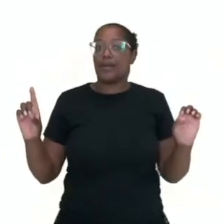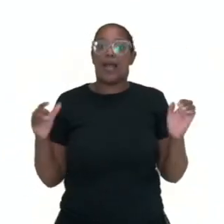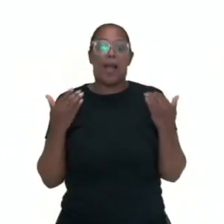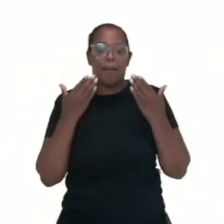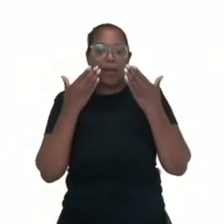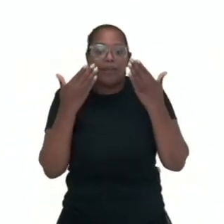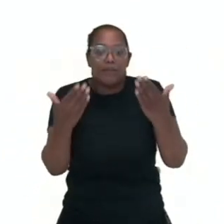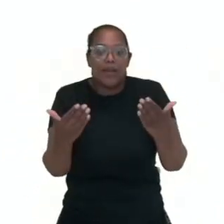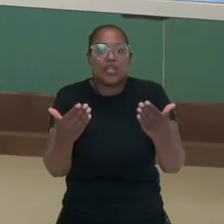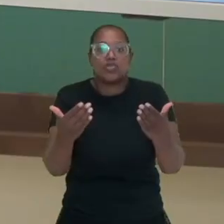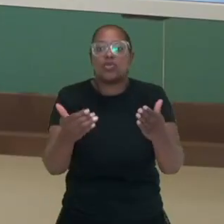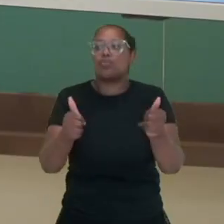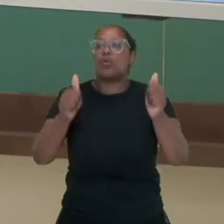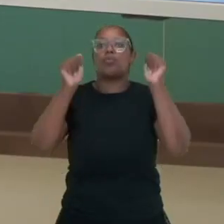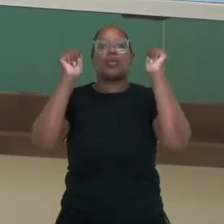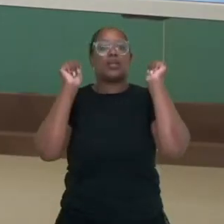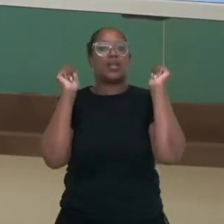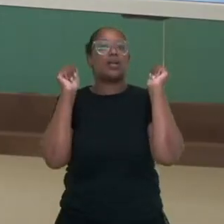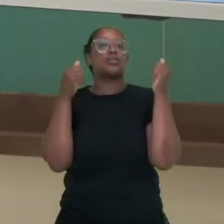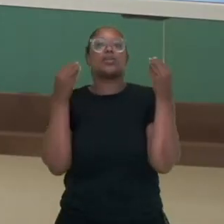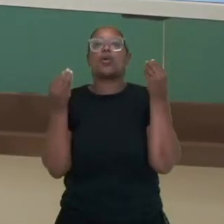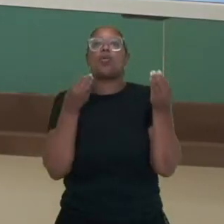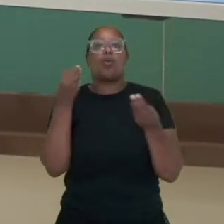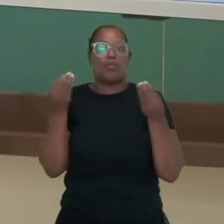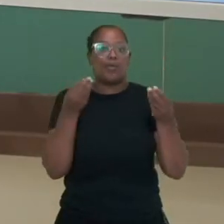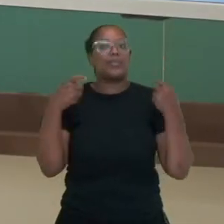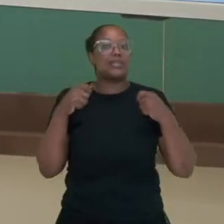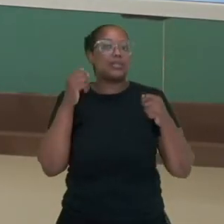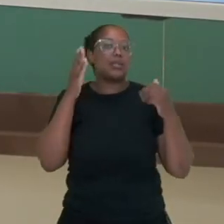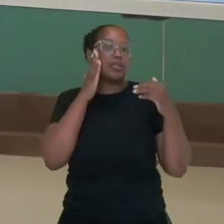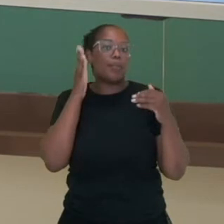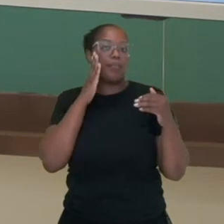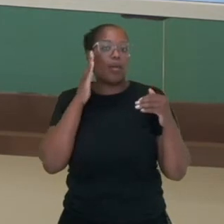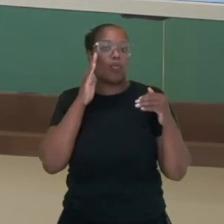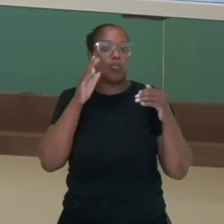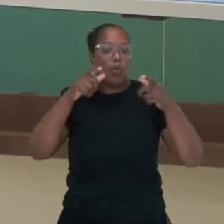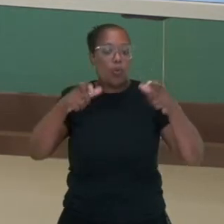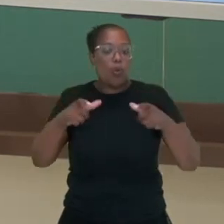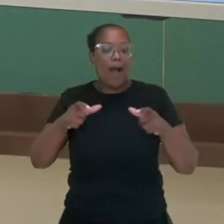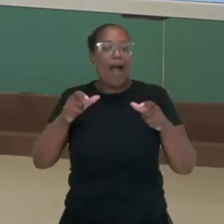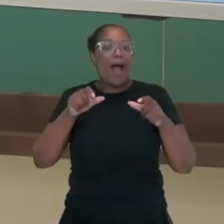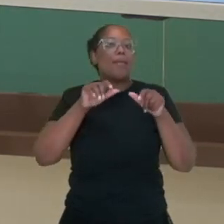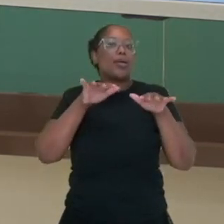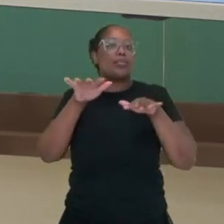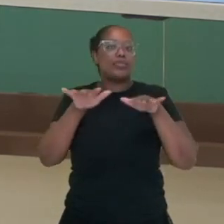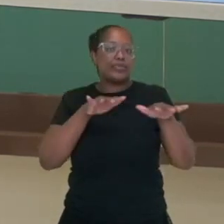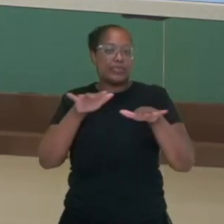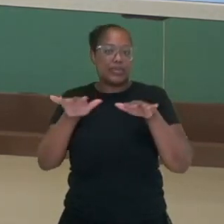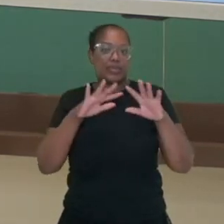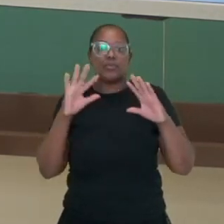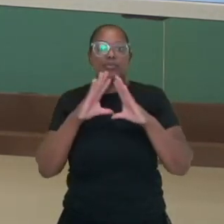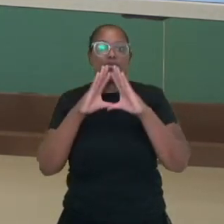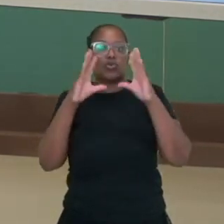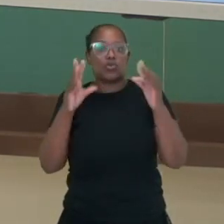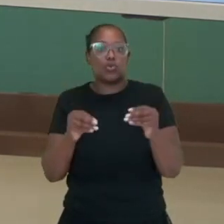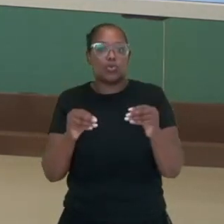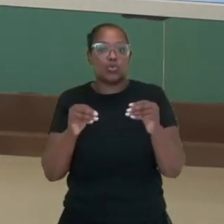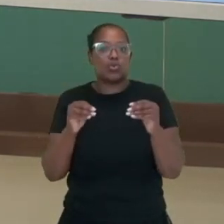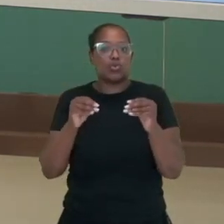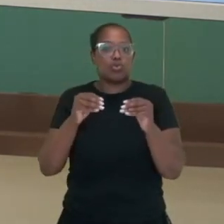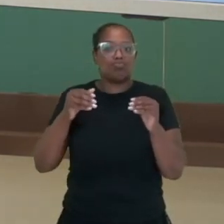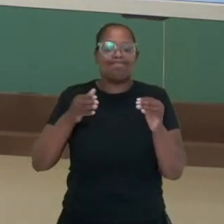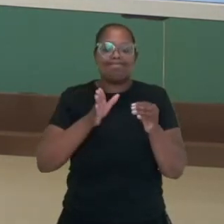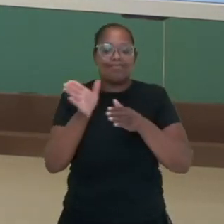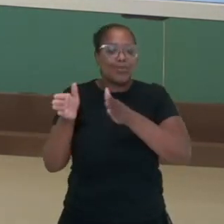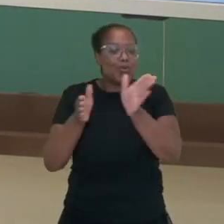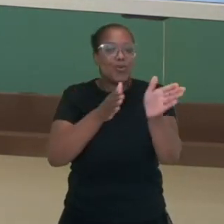para atrás e ainda todas as diagonais. Ou seja, estamos considerando aqui todas as direções